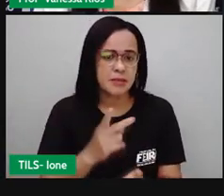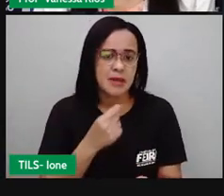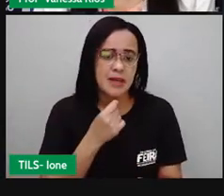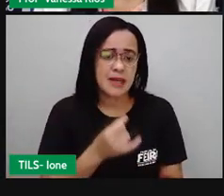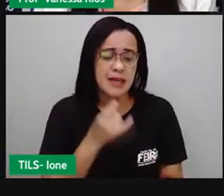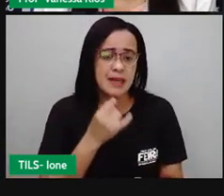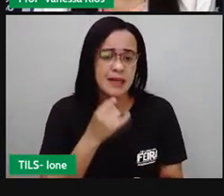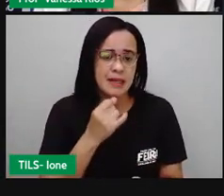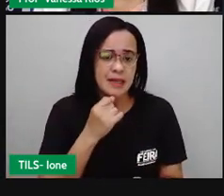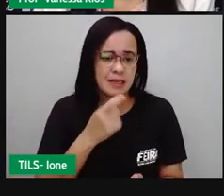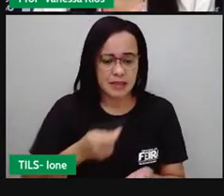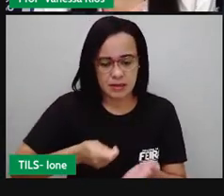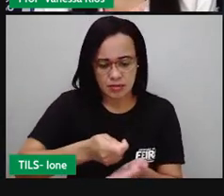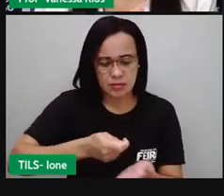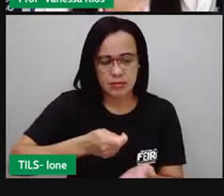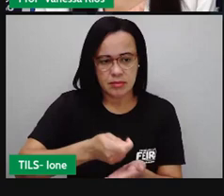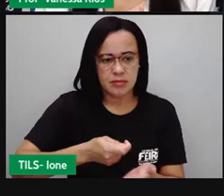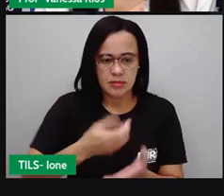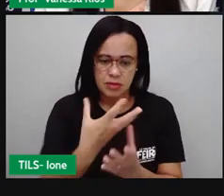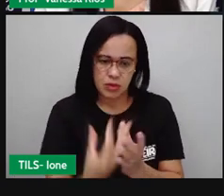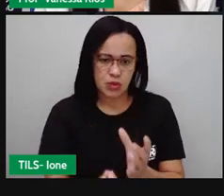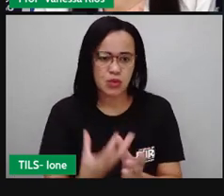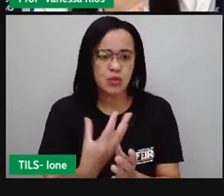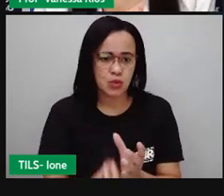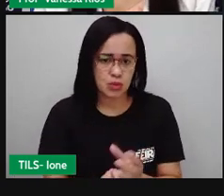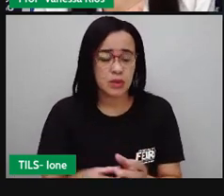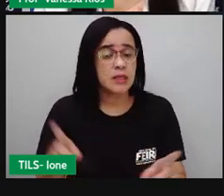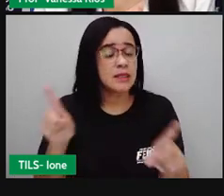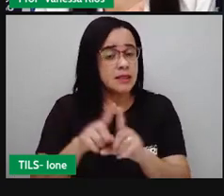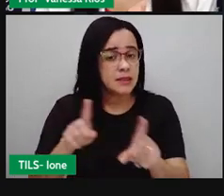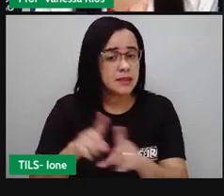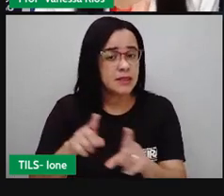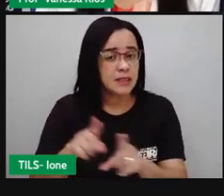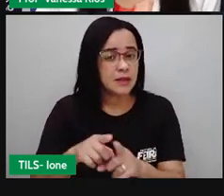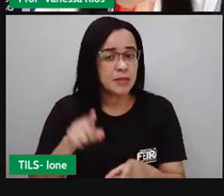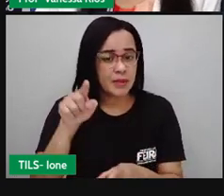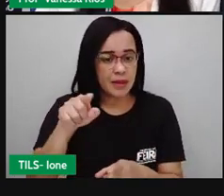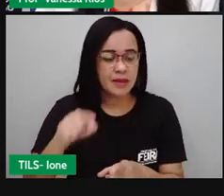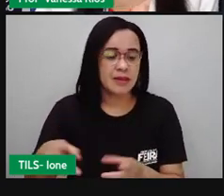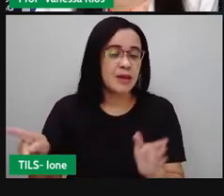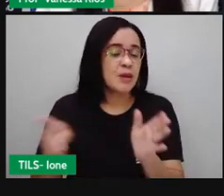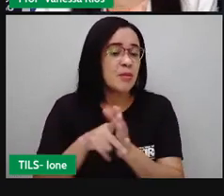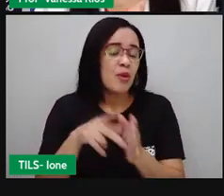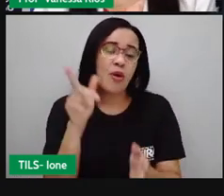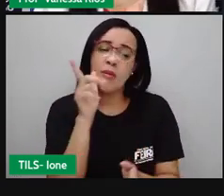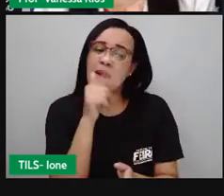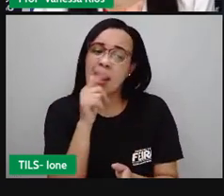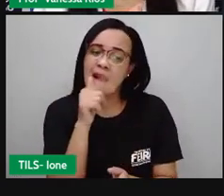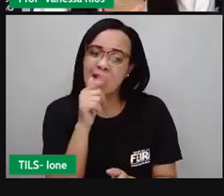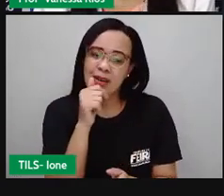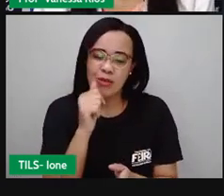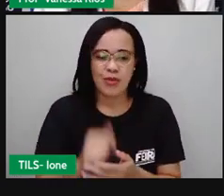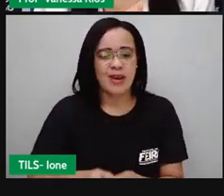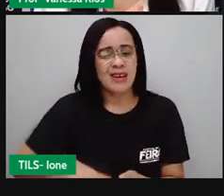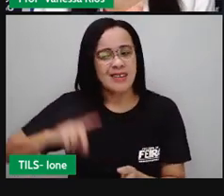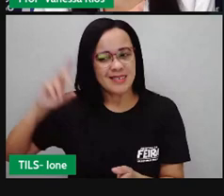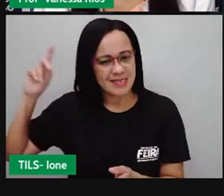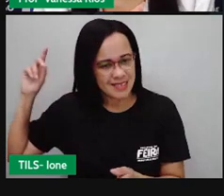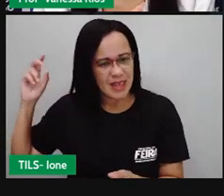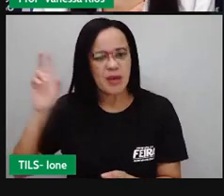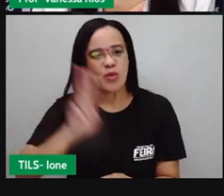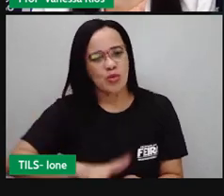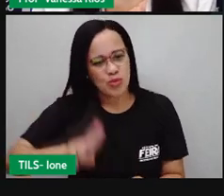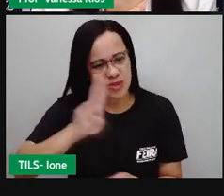O filtro de cerâmica aí, tão comum em muitas residências, né? Mais antigamente, hoje em dia nem tanto, mas ainda